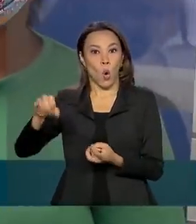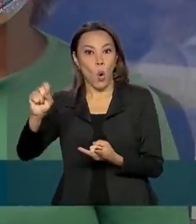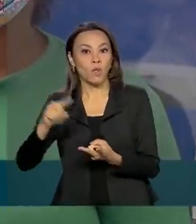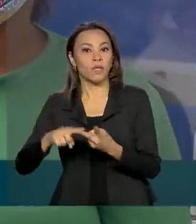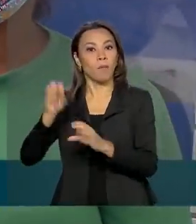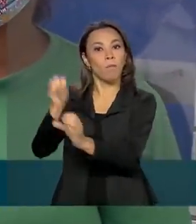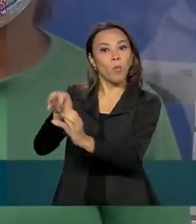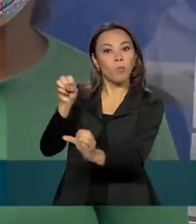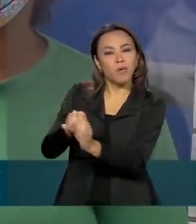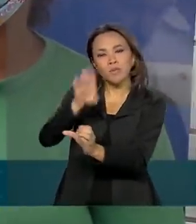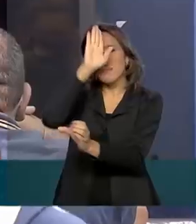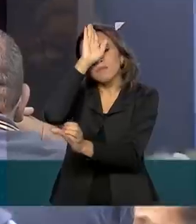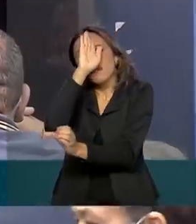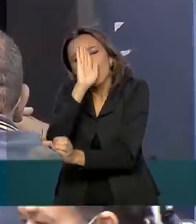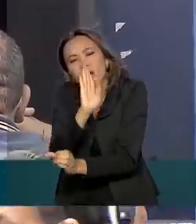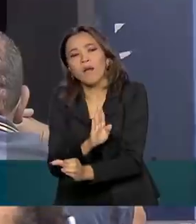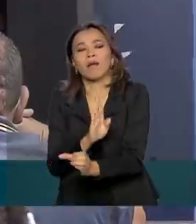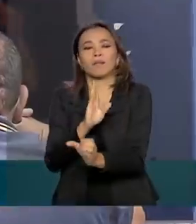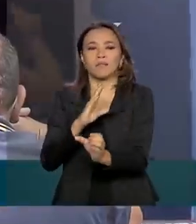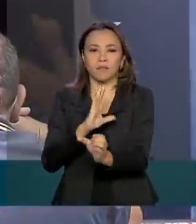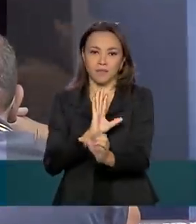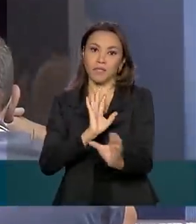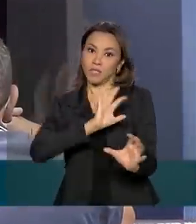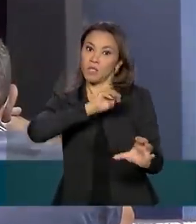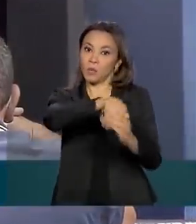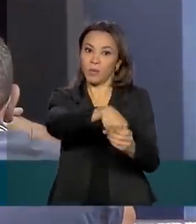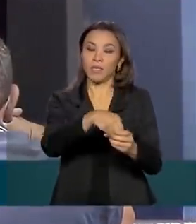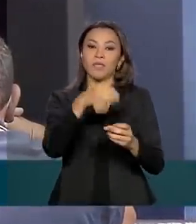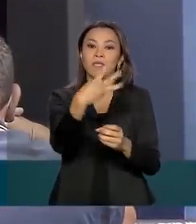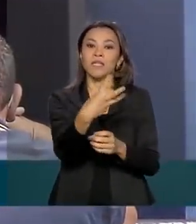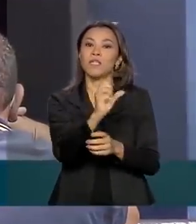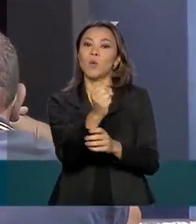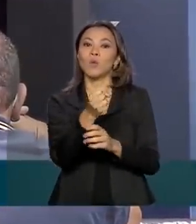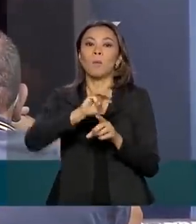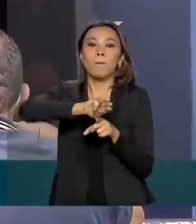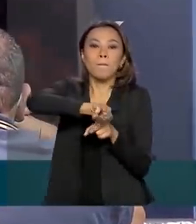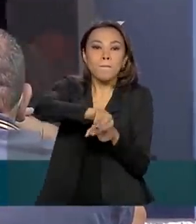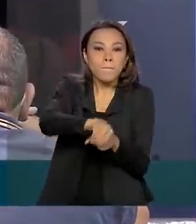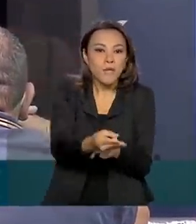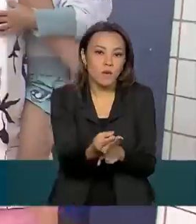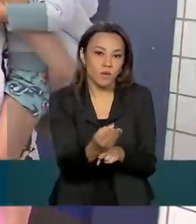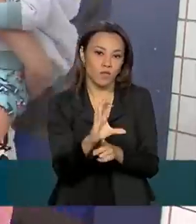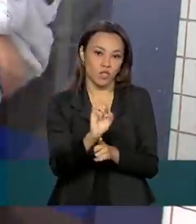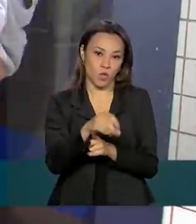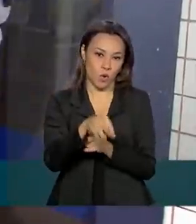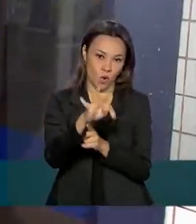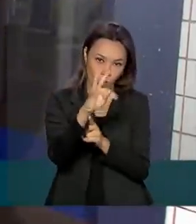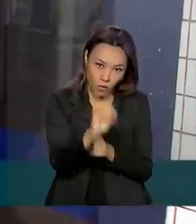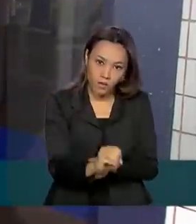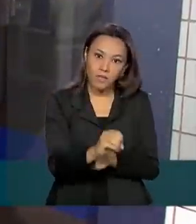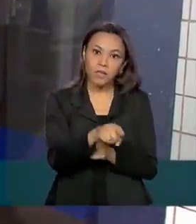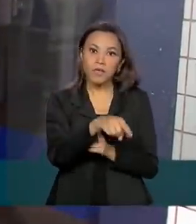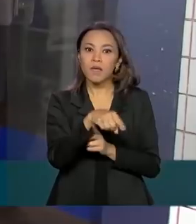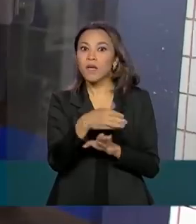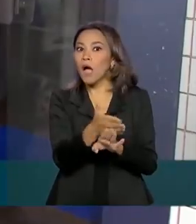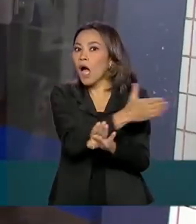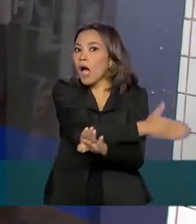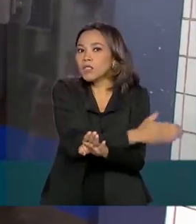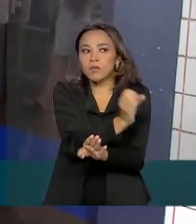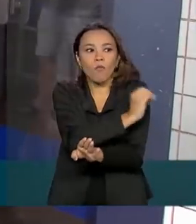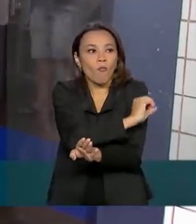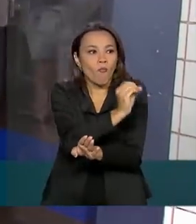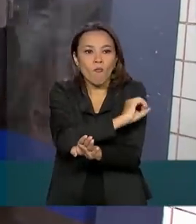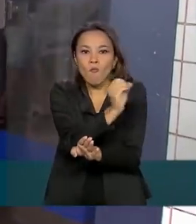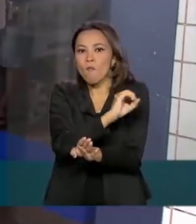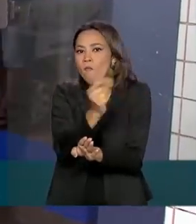gratuitas, incluindo 38 milhões de contas para cidadãos considerados invisíveis, sem